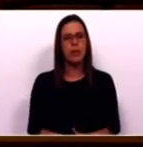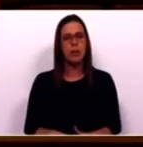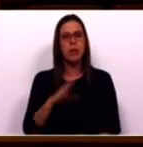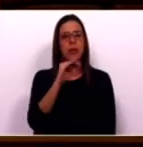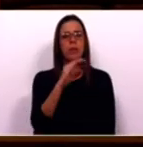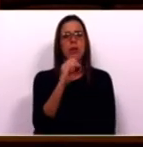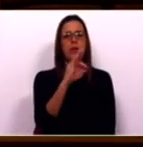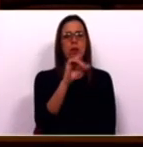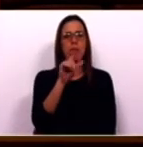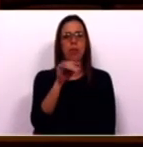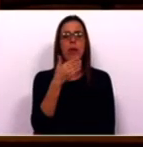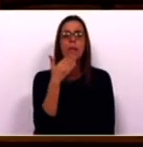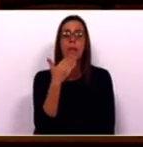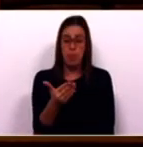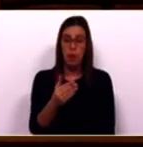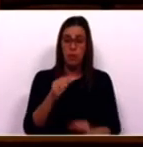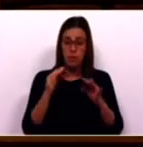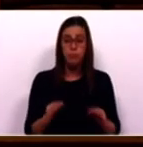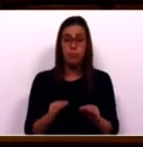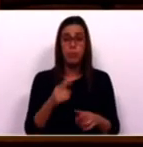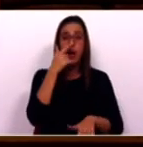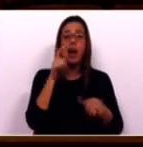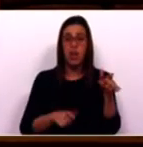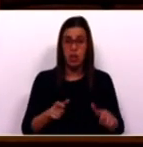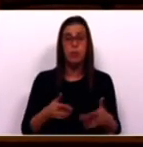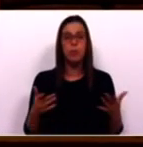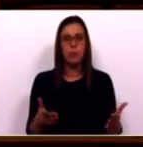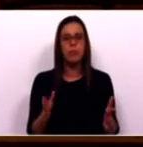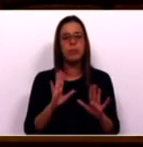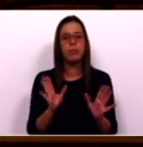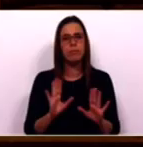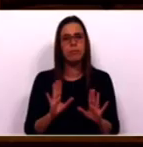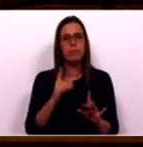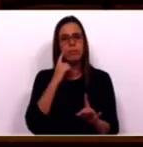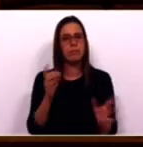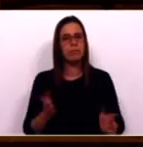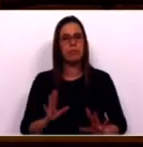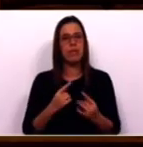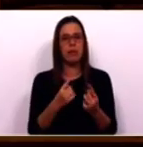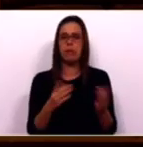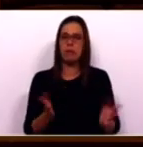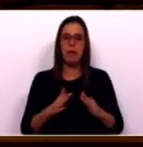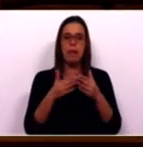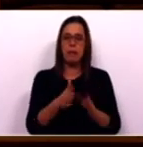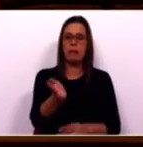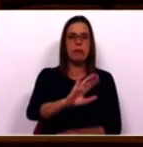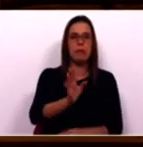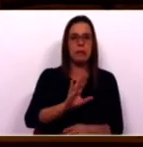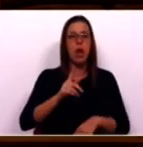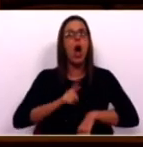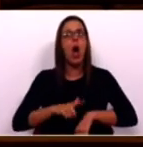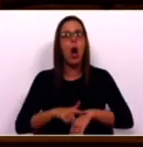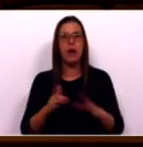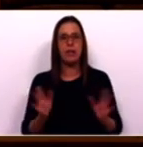A Soflusa pede, inqualificavelmente, aos passageiros para não procurarem esse transporte fluvial em